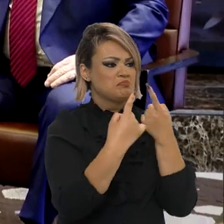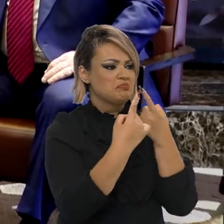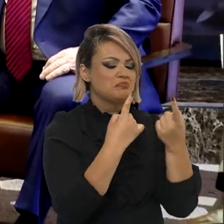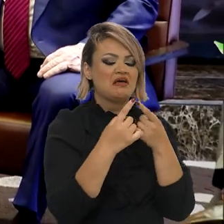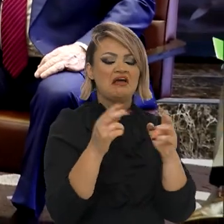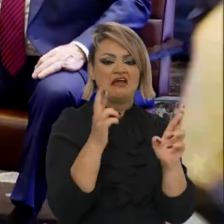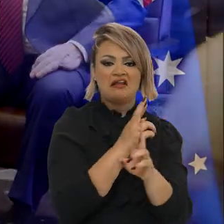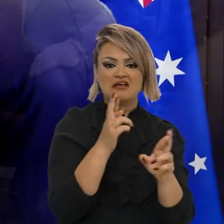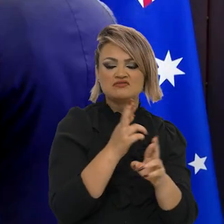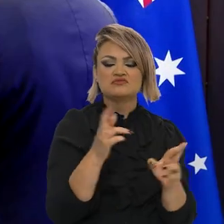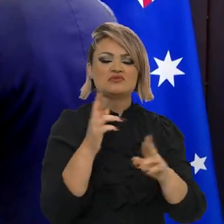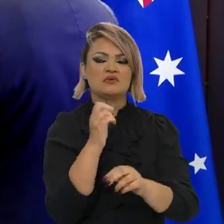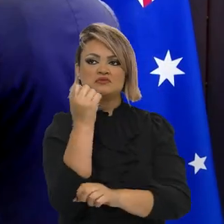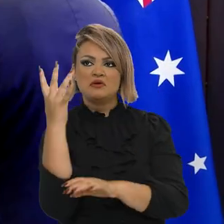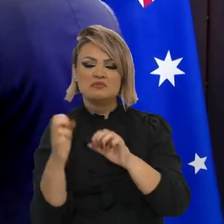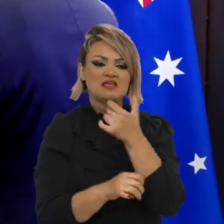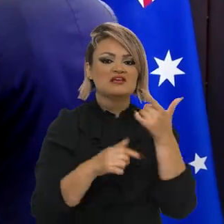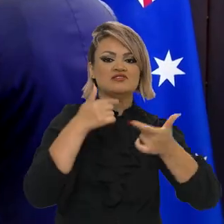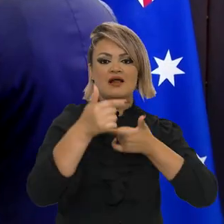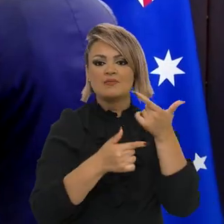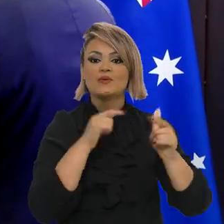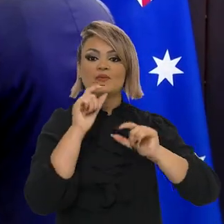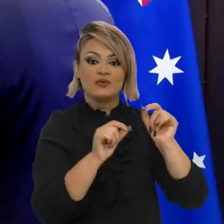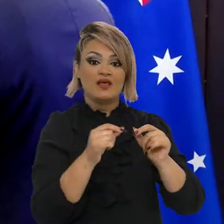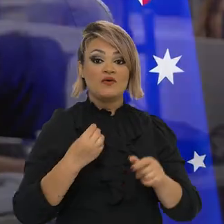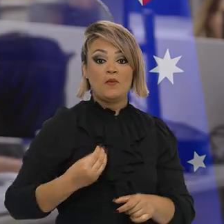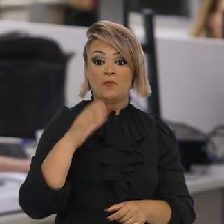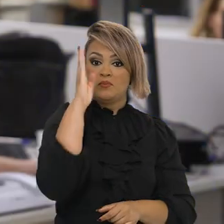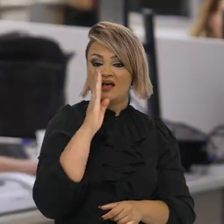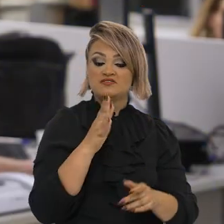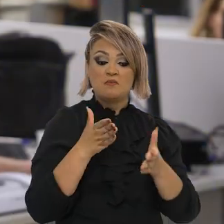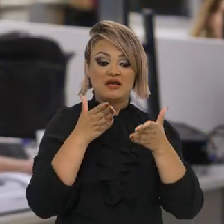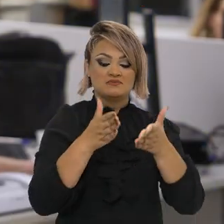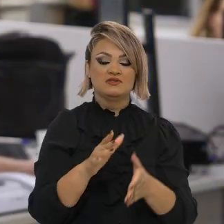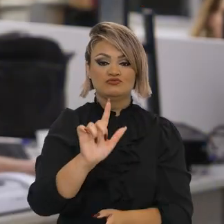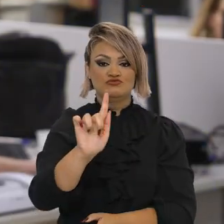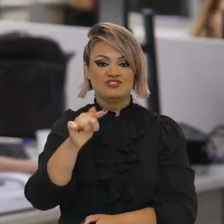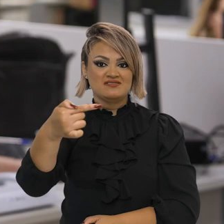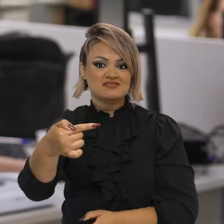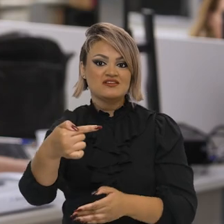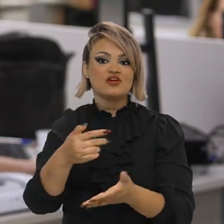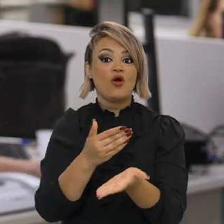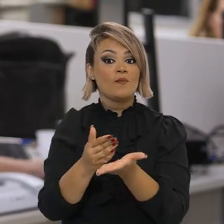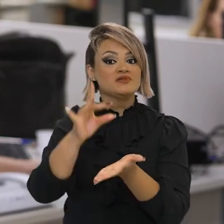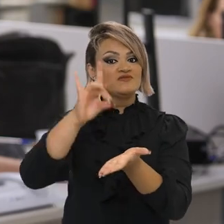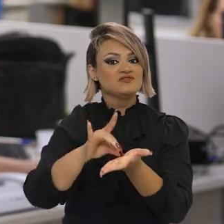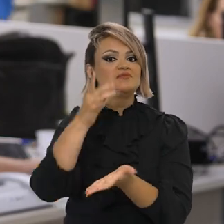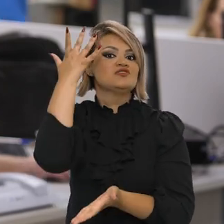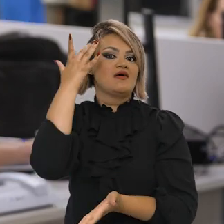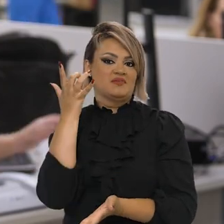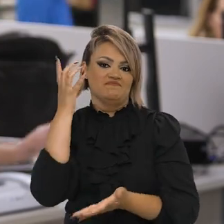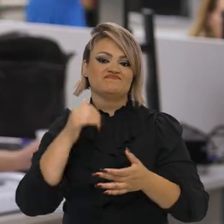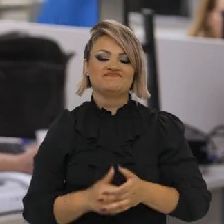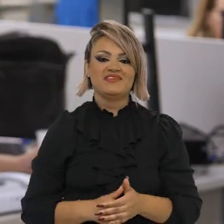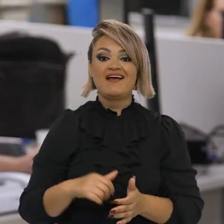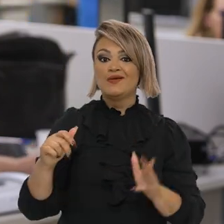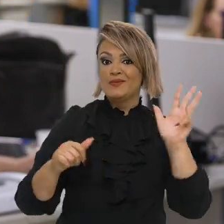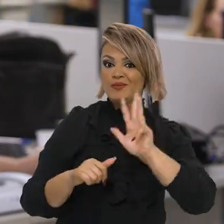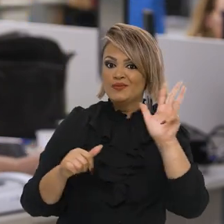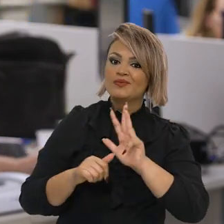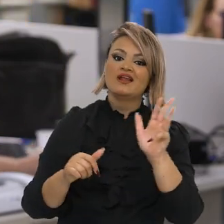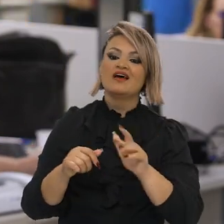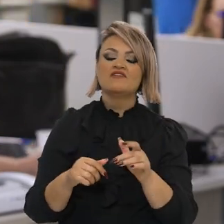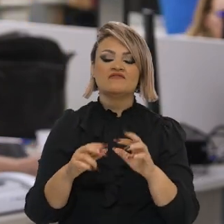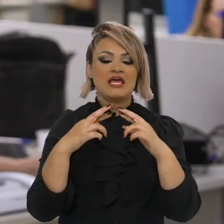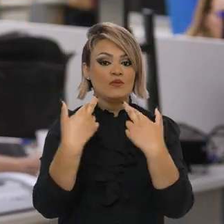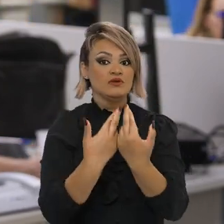comerciais, meio ambiente e mercado de trabalho. A presença do Brasil na cúpula do G7 começa oficialmente amanhã.